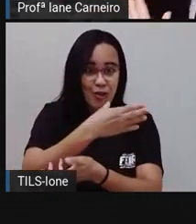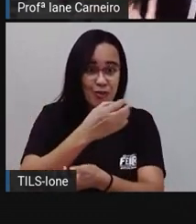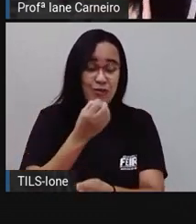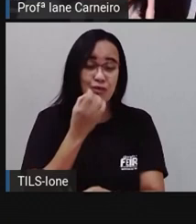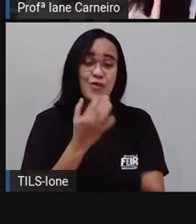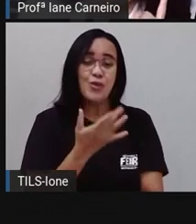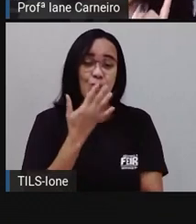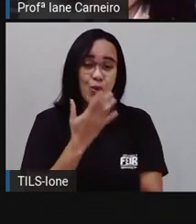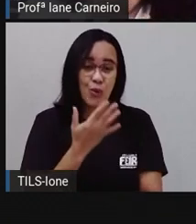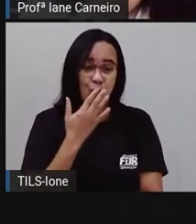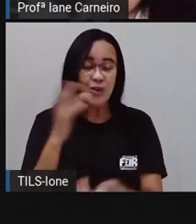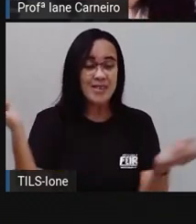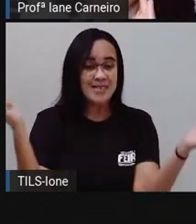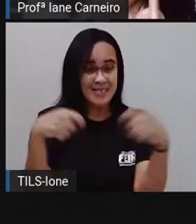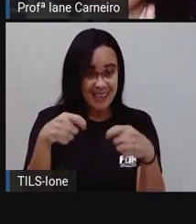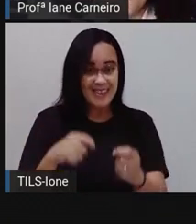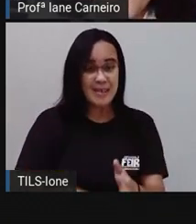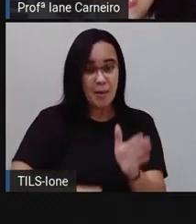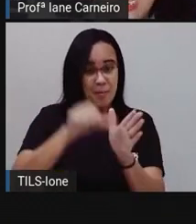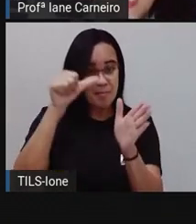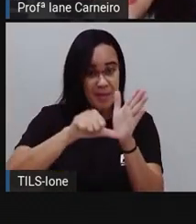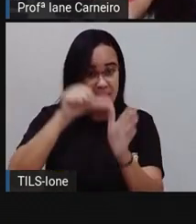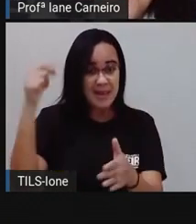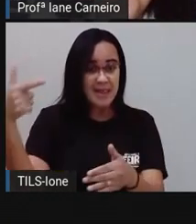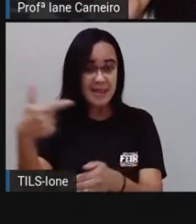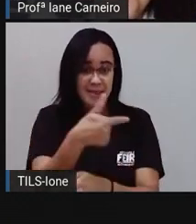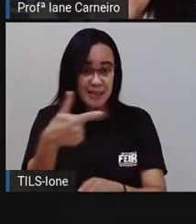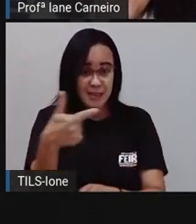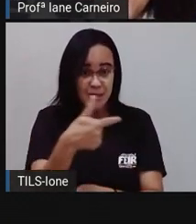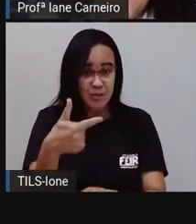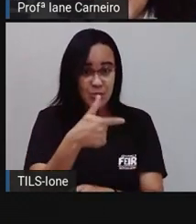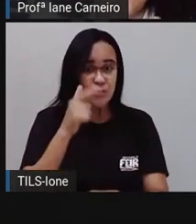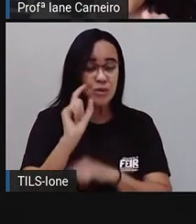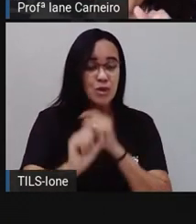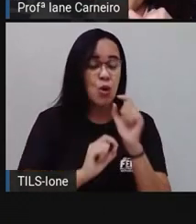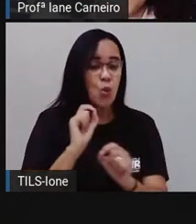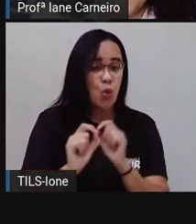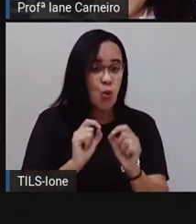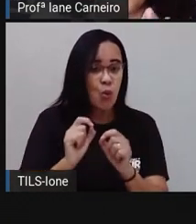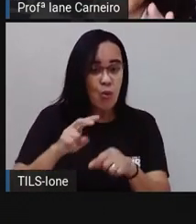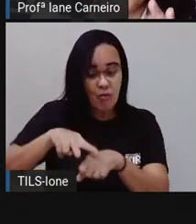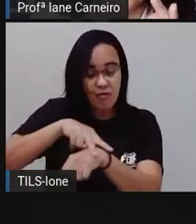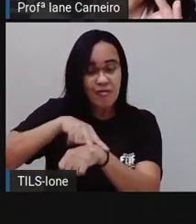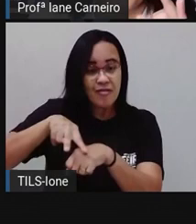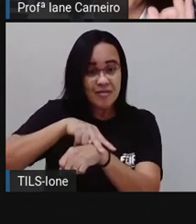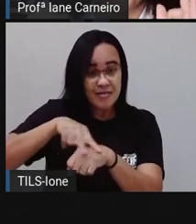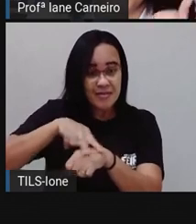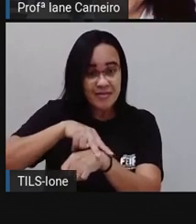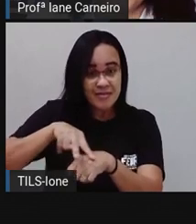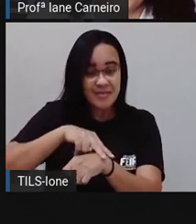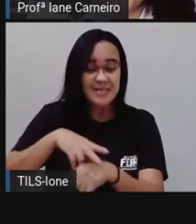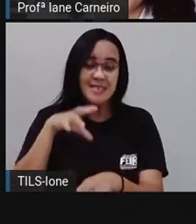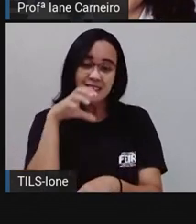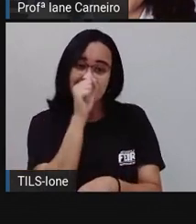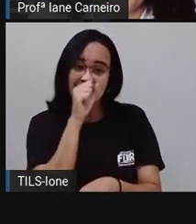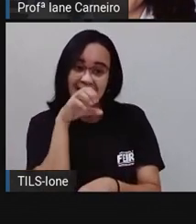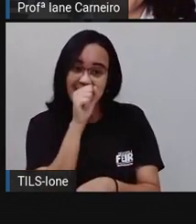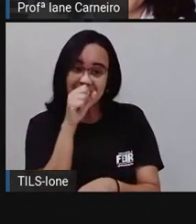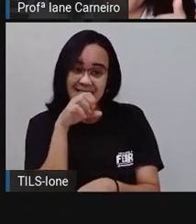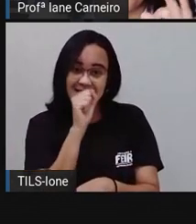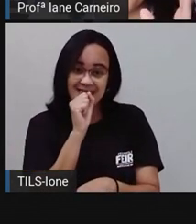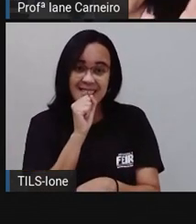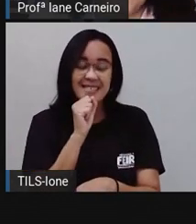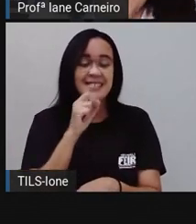Então, a gente viu as cores primárias, as cores secundárias, ó, o verde, o laranja,